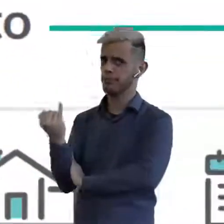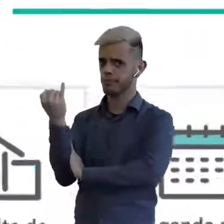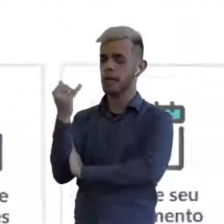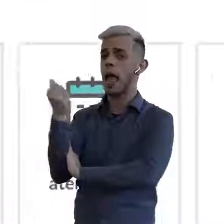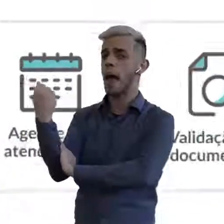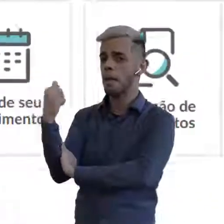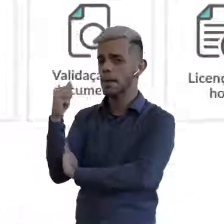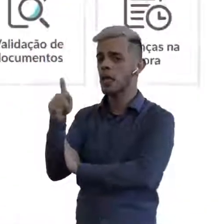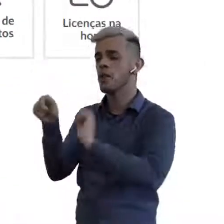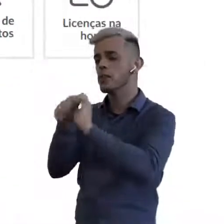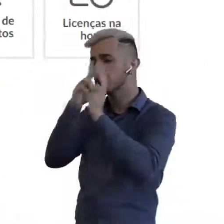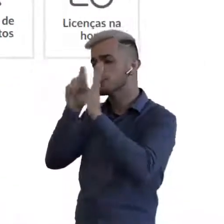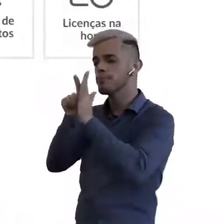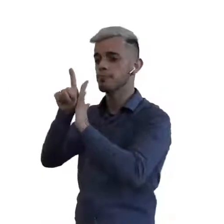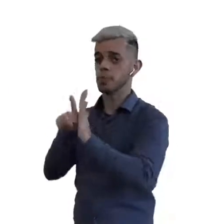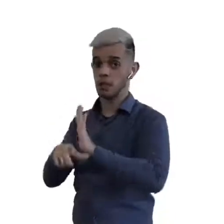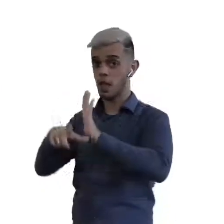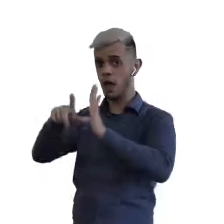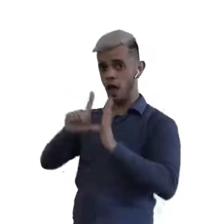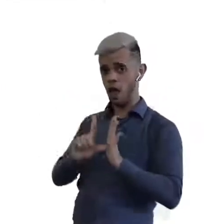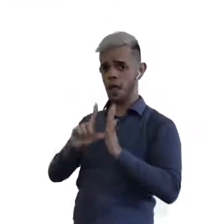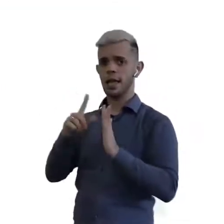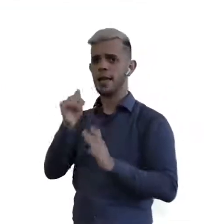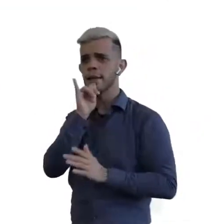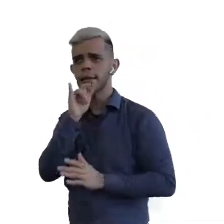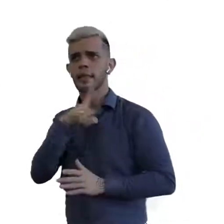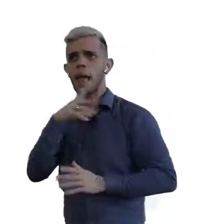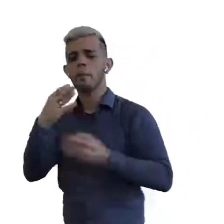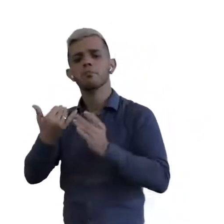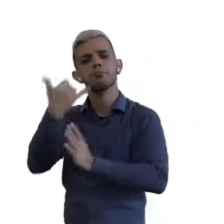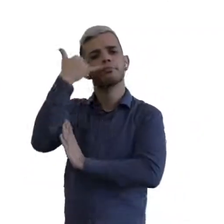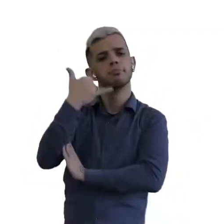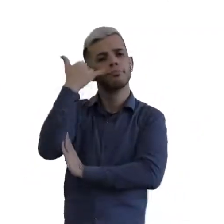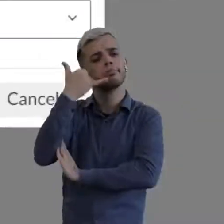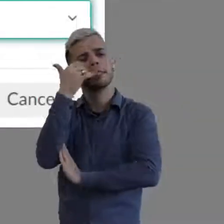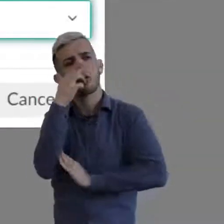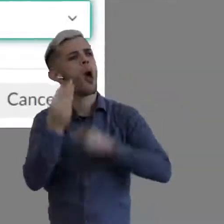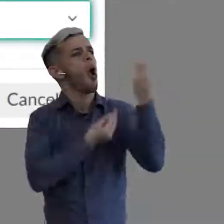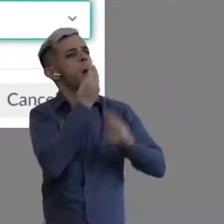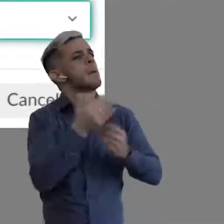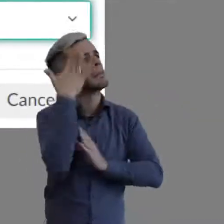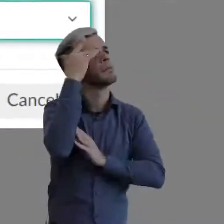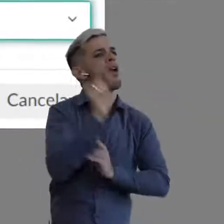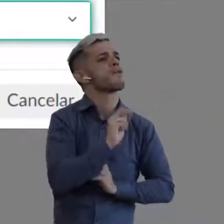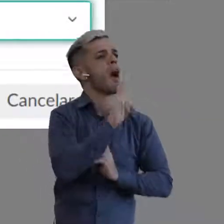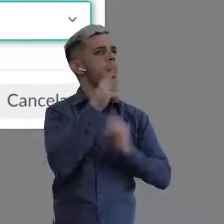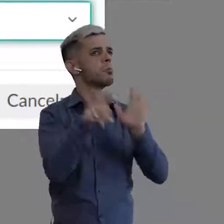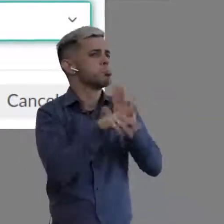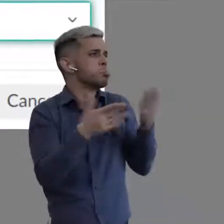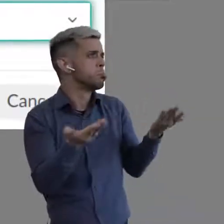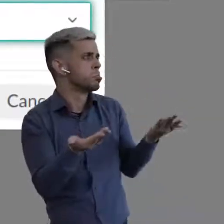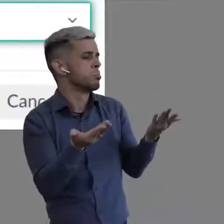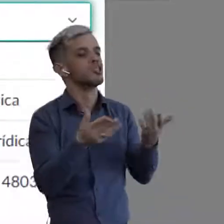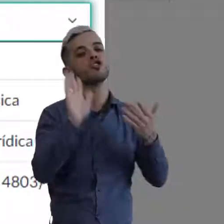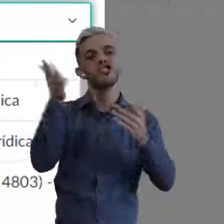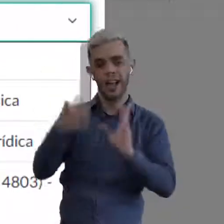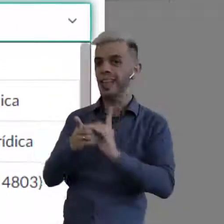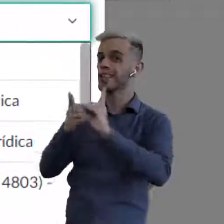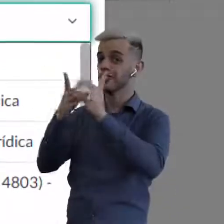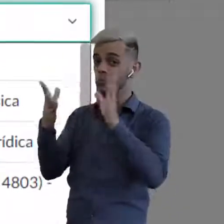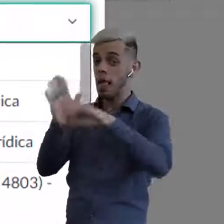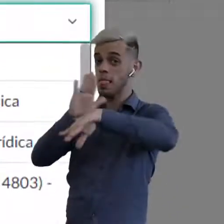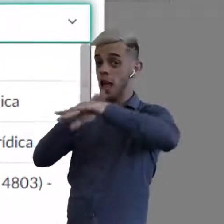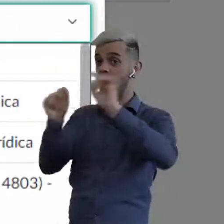importante a pessoa saber que ela precisa consultar, porque nós recebemos muitas ligações, ah, mas como é que eu vou saber o valor e tudo mais. Está